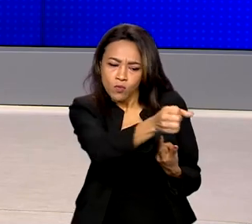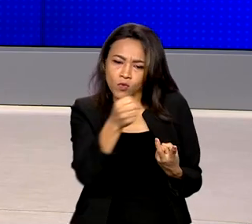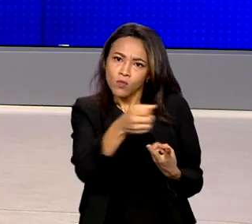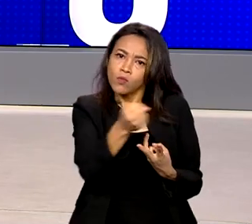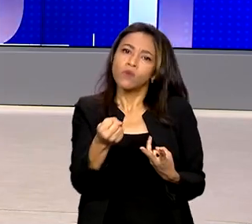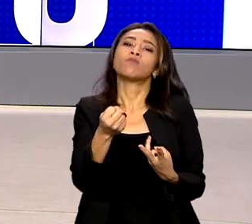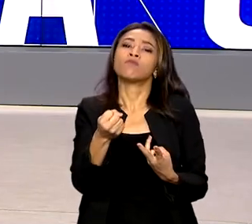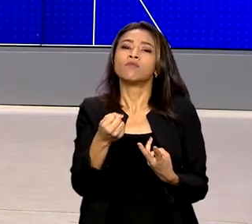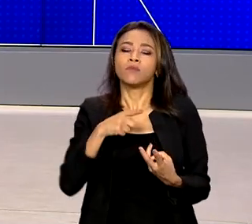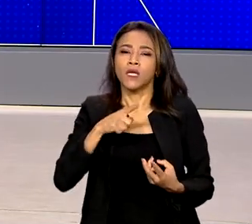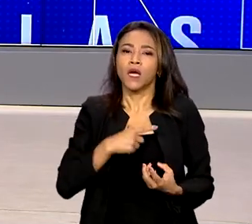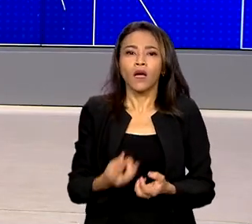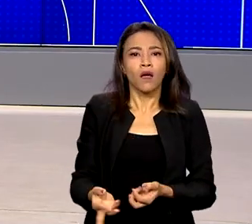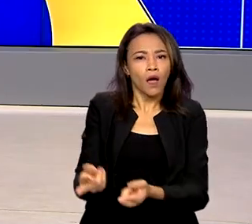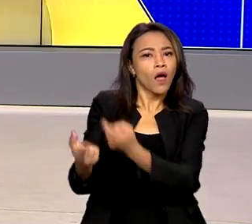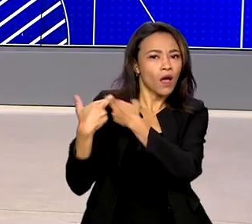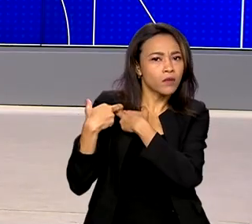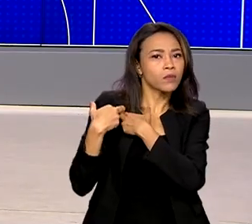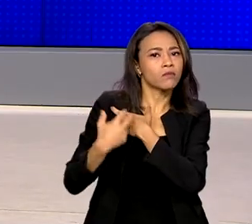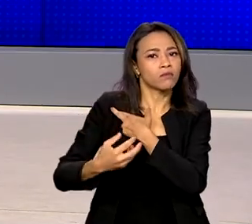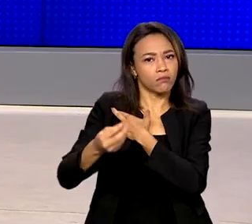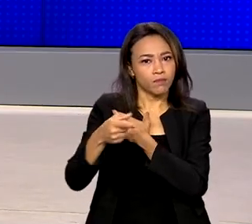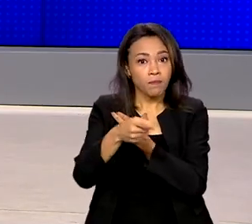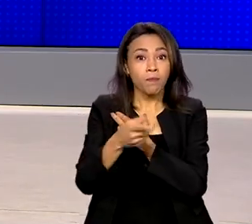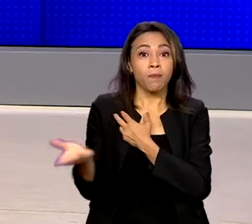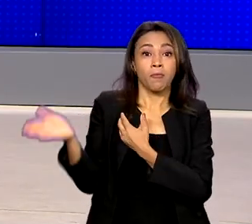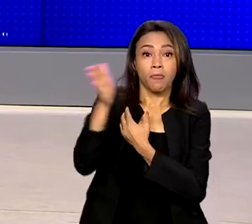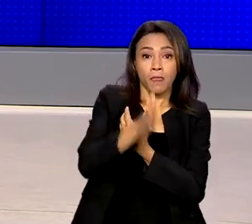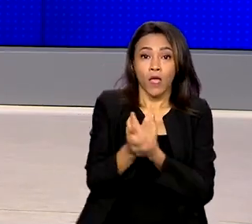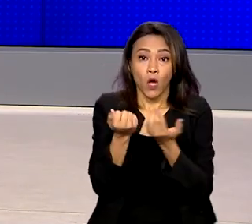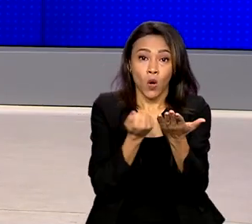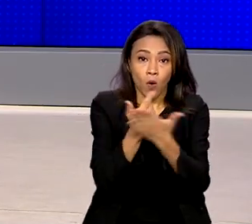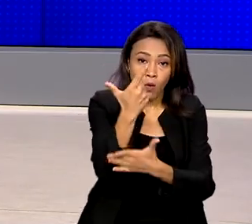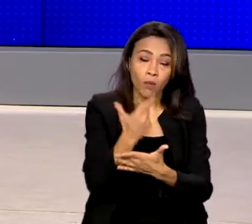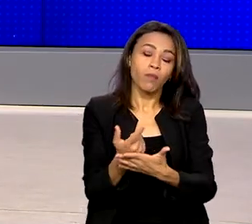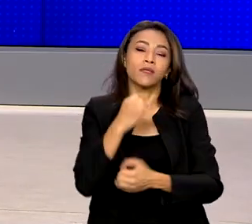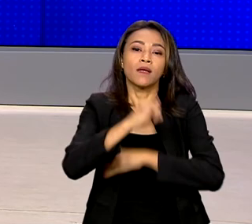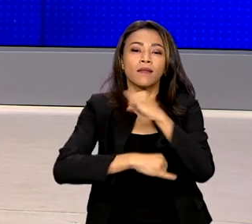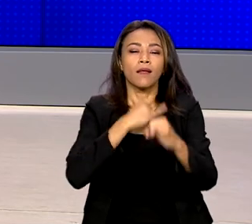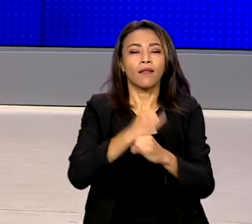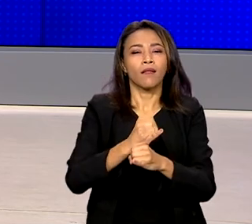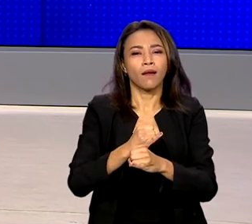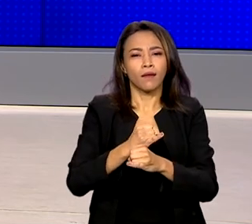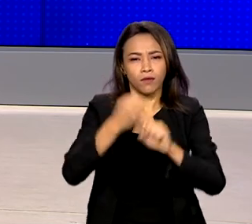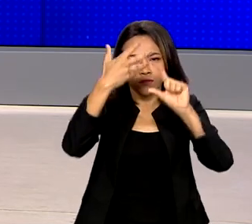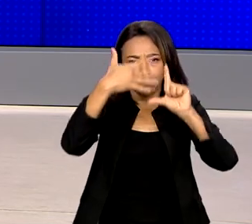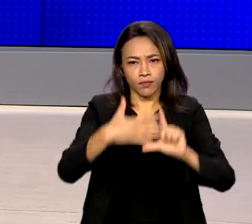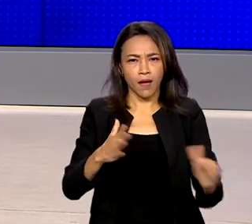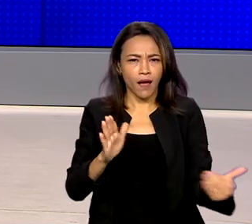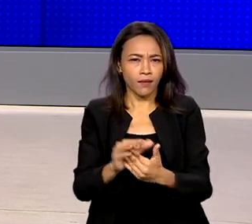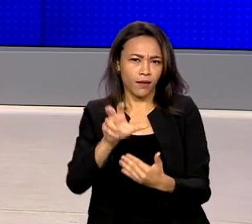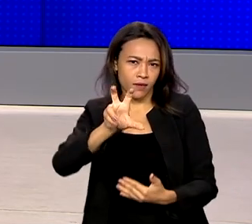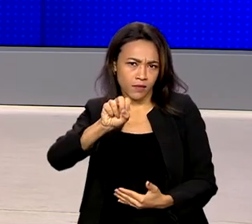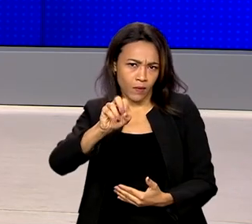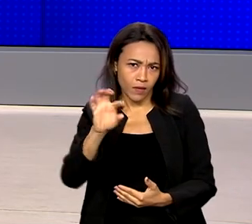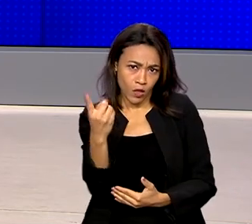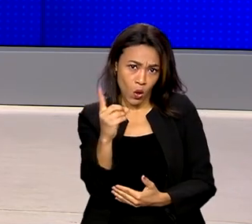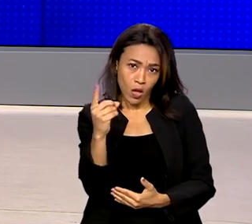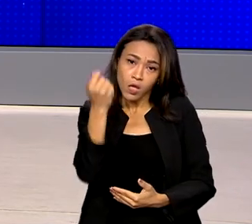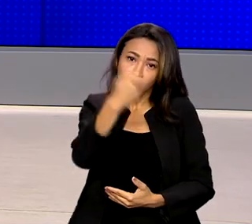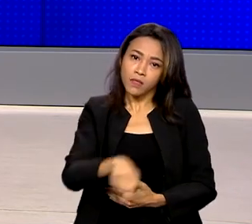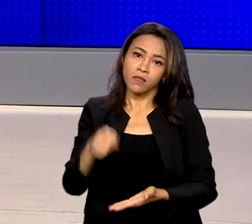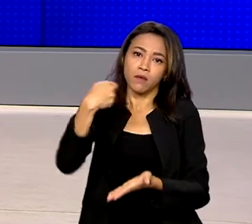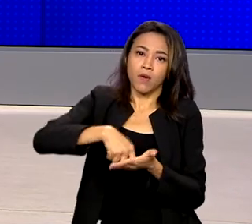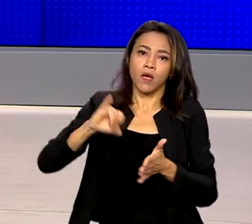Compras internacionais pela internet até 50 dólares estão isentas de impostos federais.